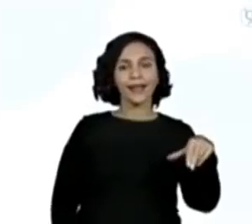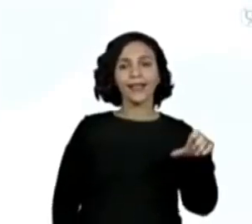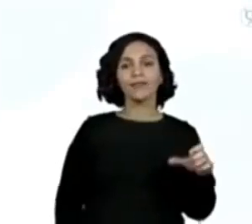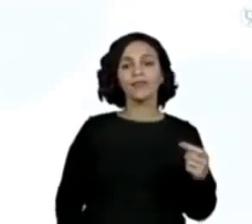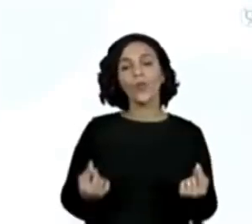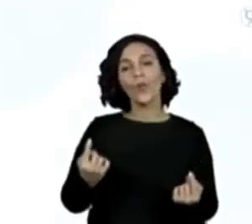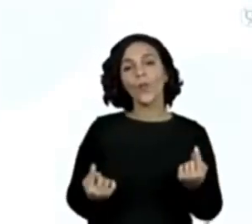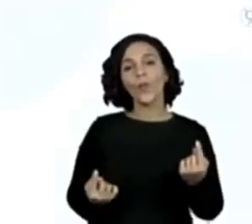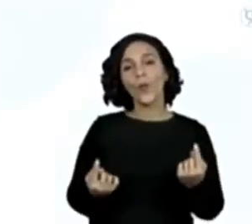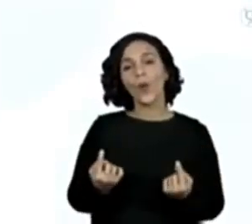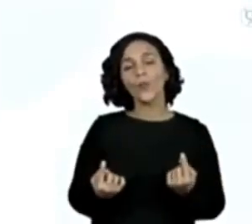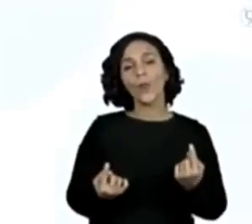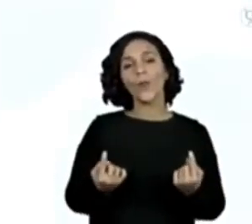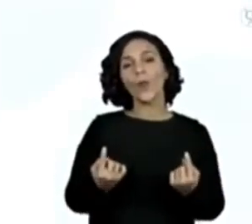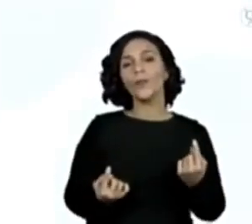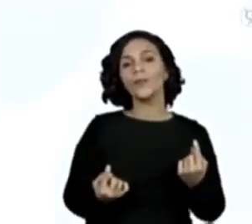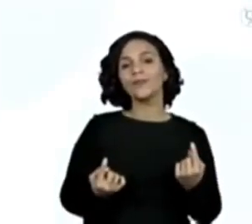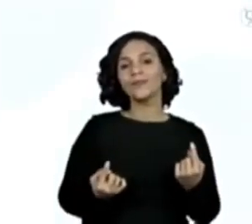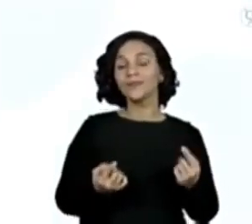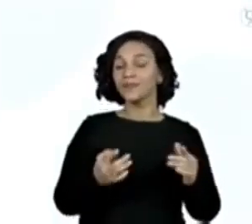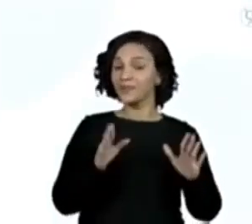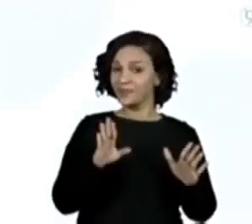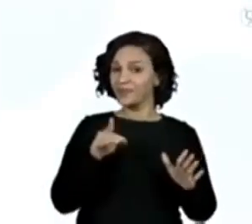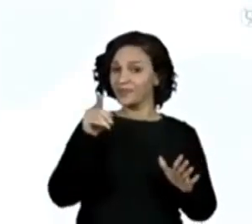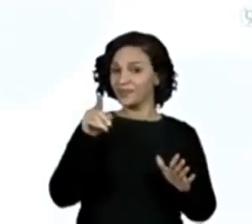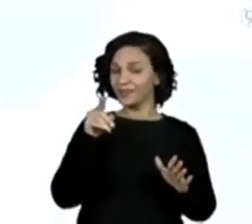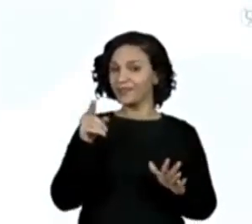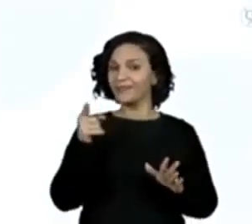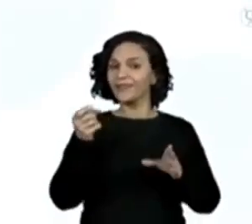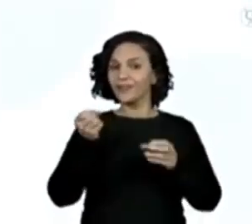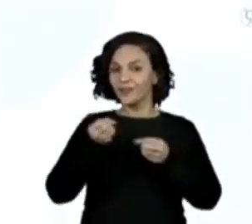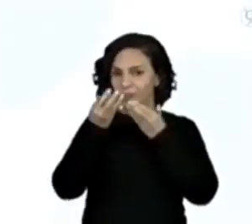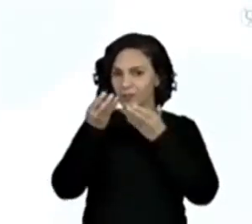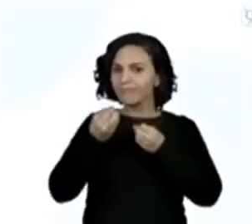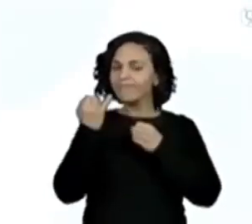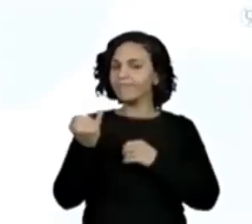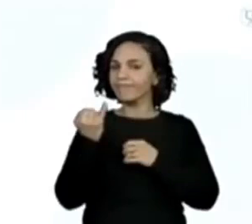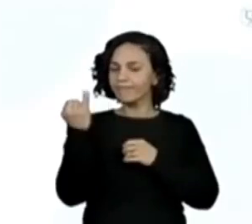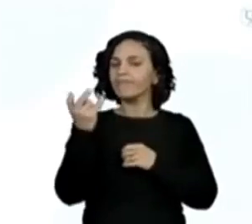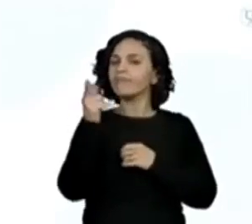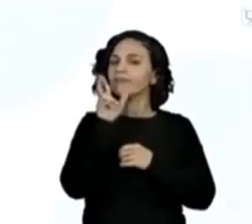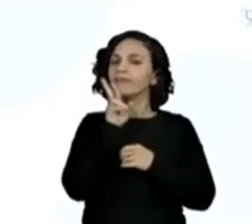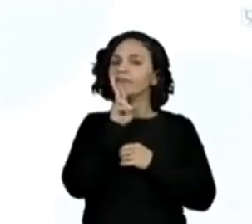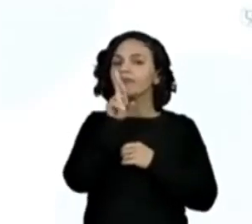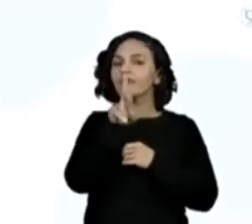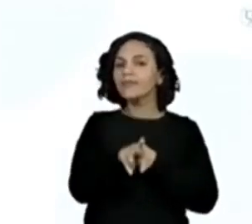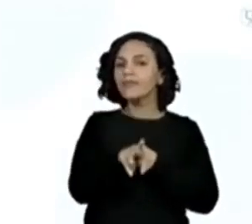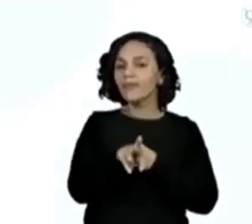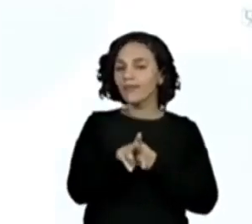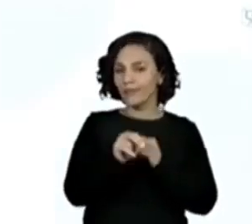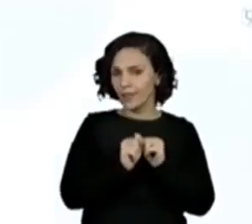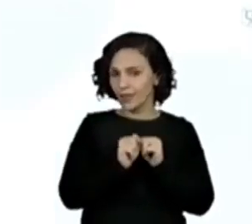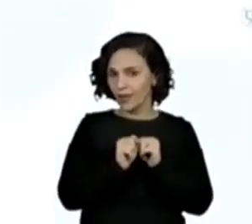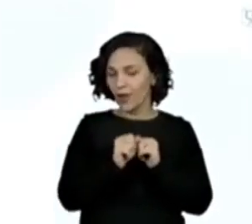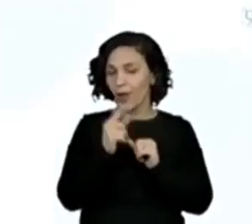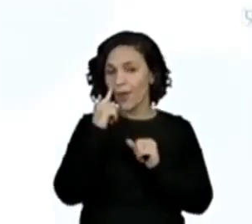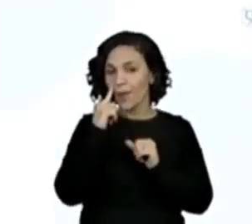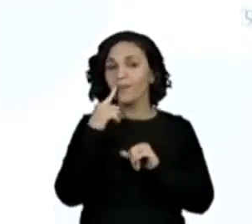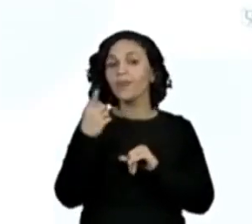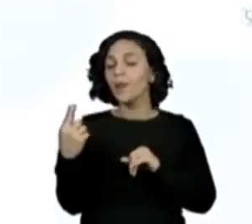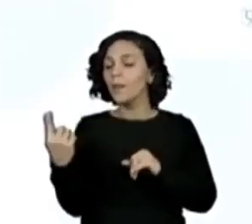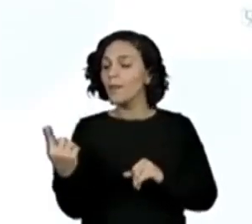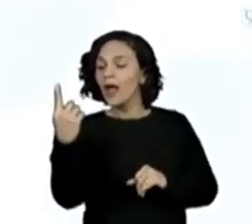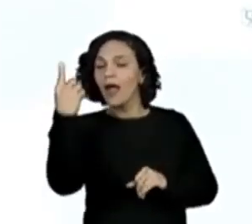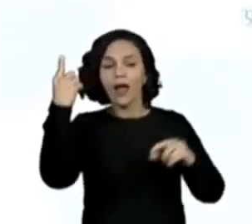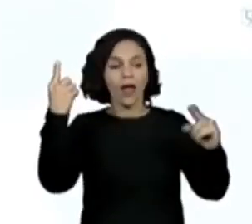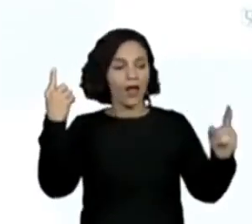são importantes para que a gente consiga responder essa pergunta? Quem é a mais alta? Maria